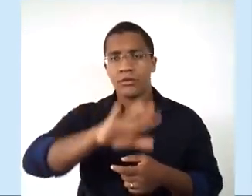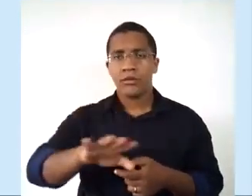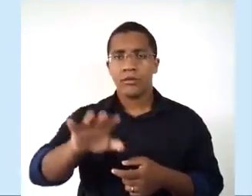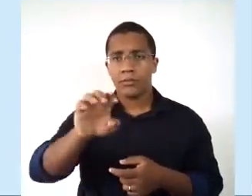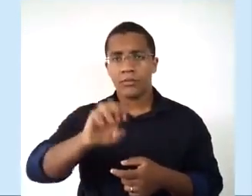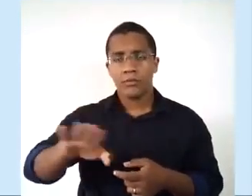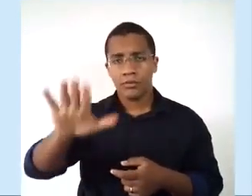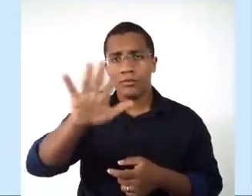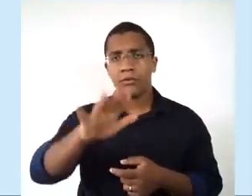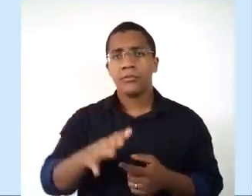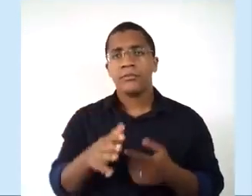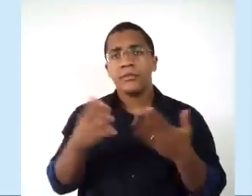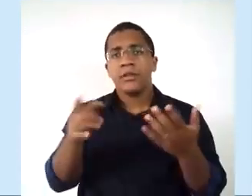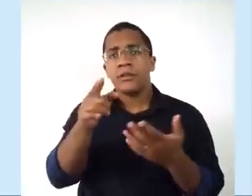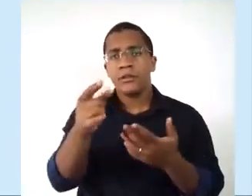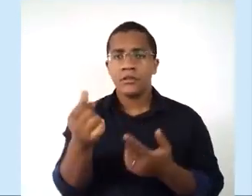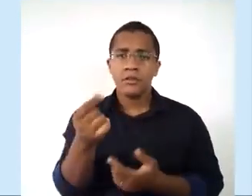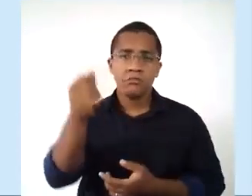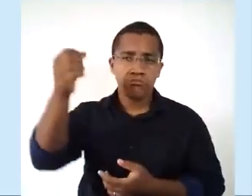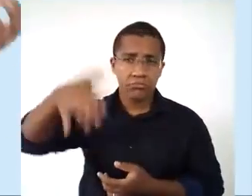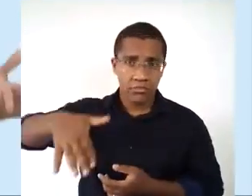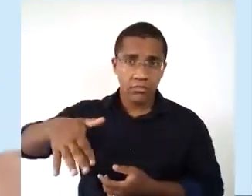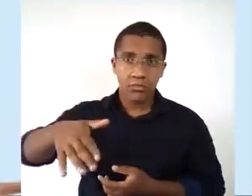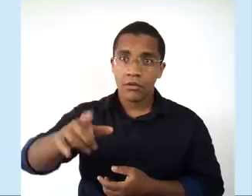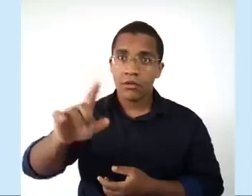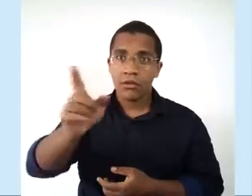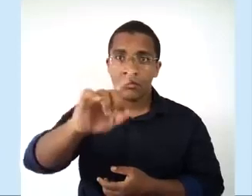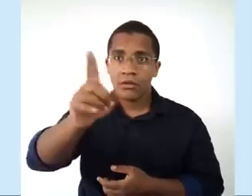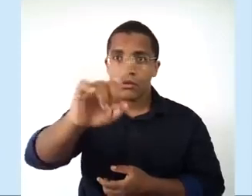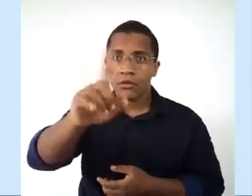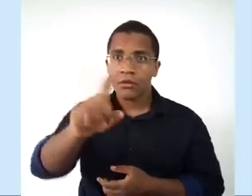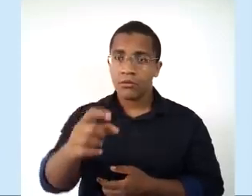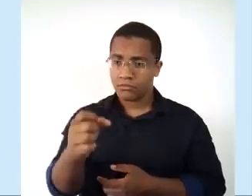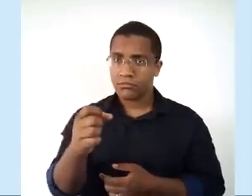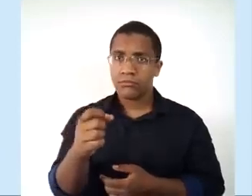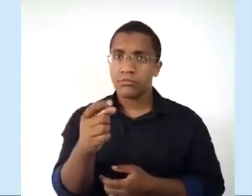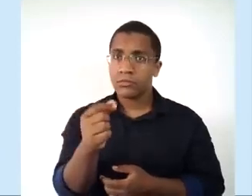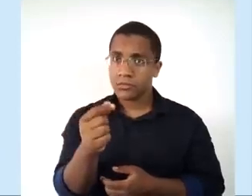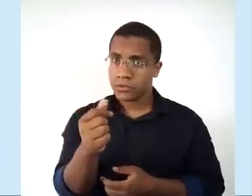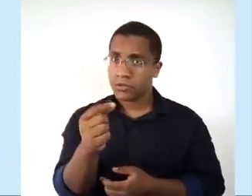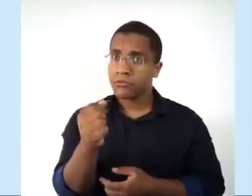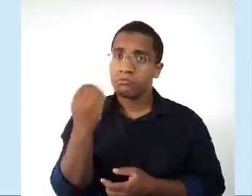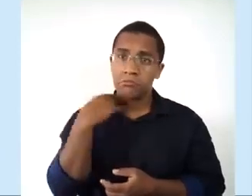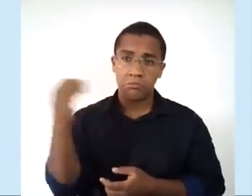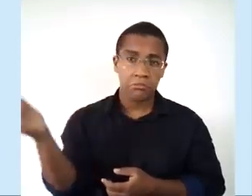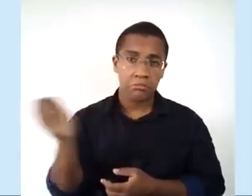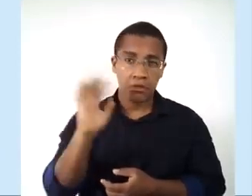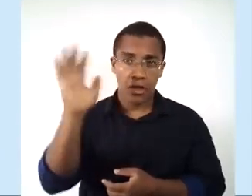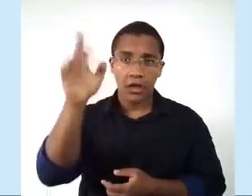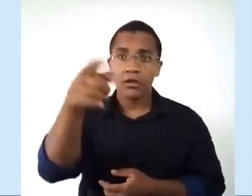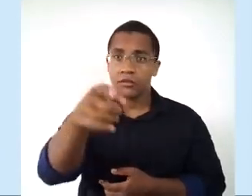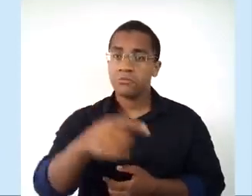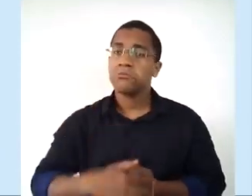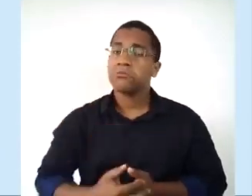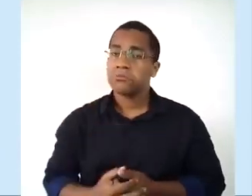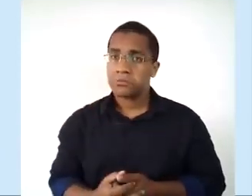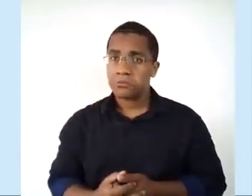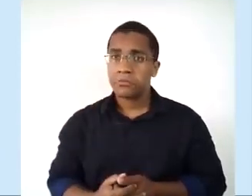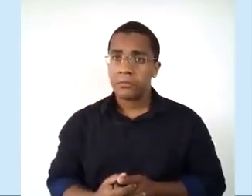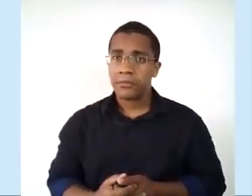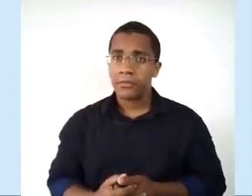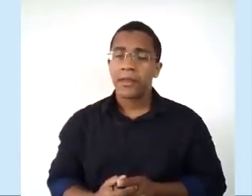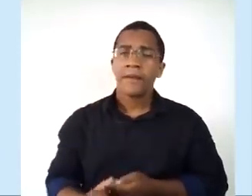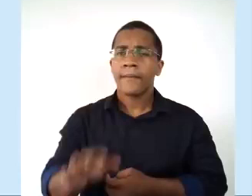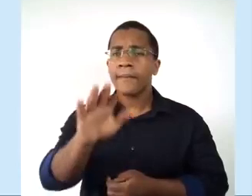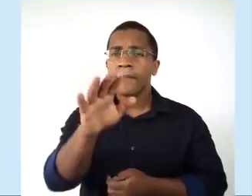essa moeda hoje ainda tem muita força, tá? No nosso país e é uma das moedas que tem muito valor econômico atualmente, tá?